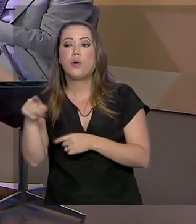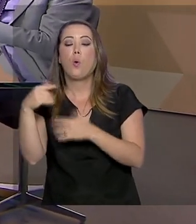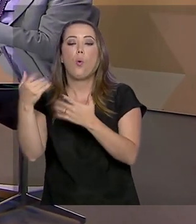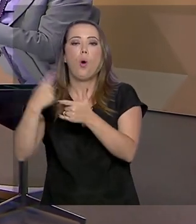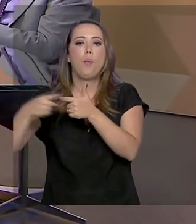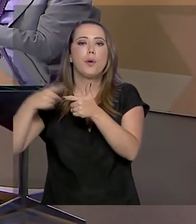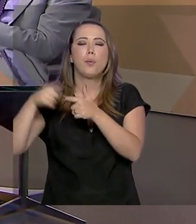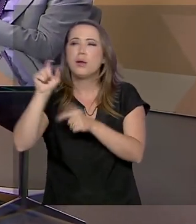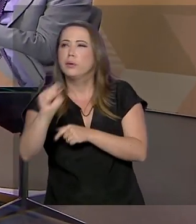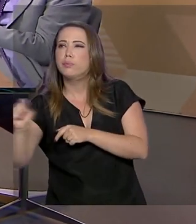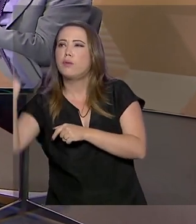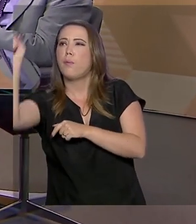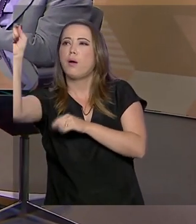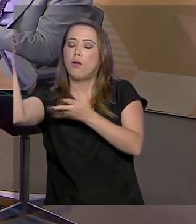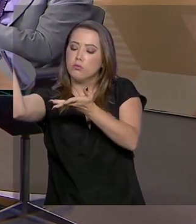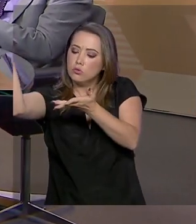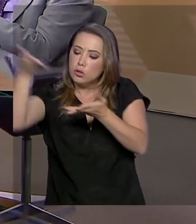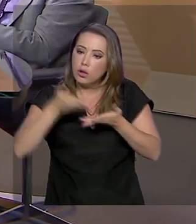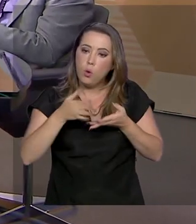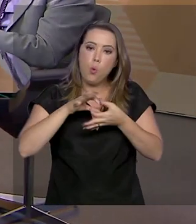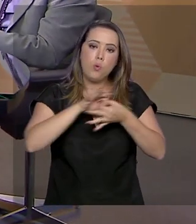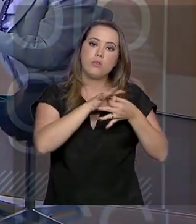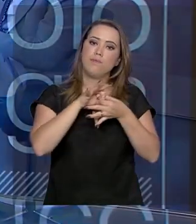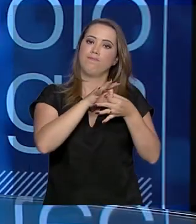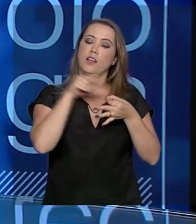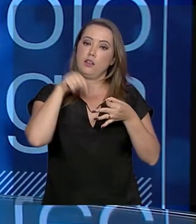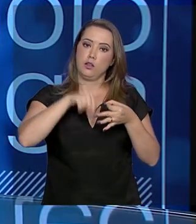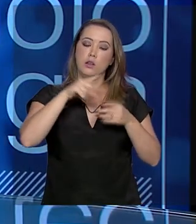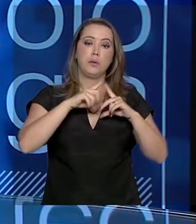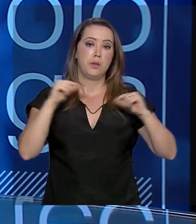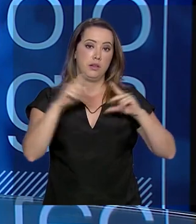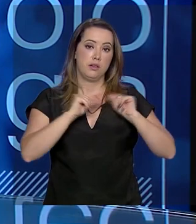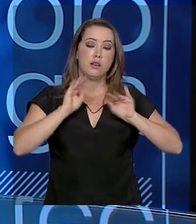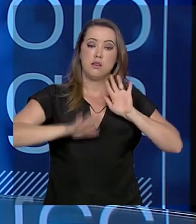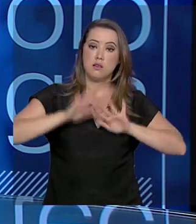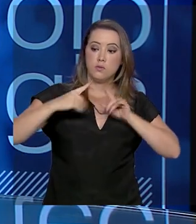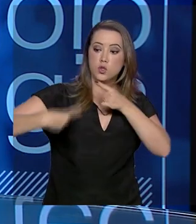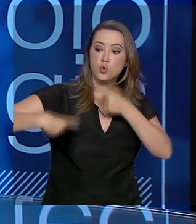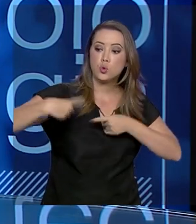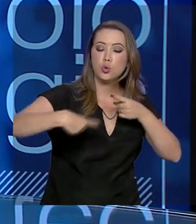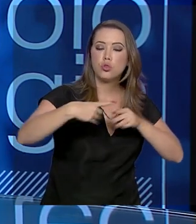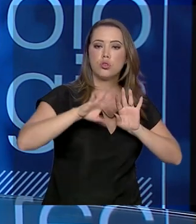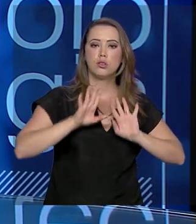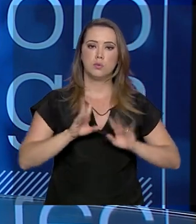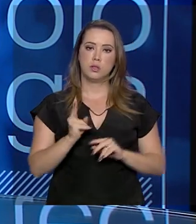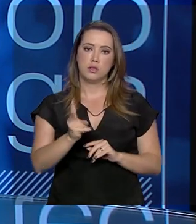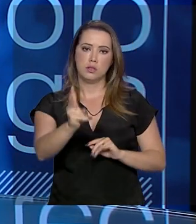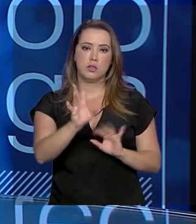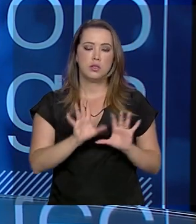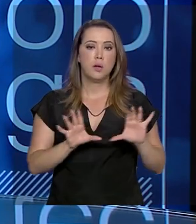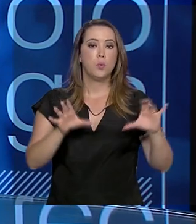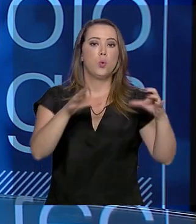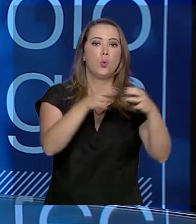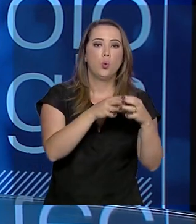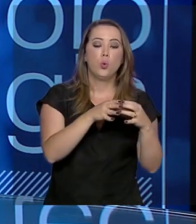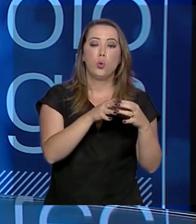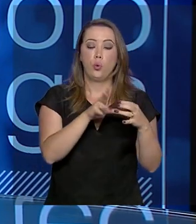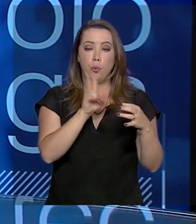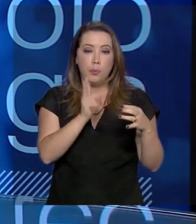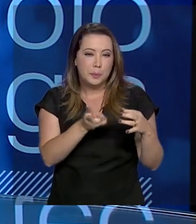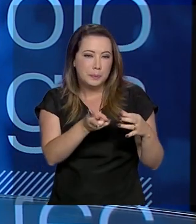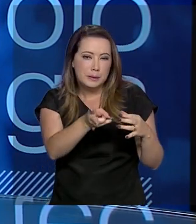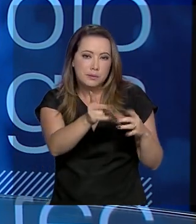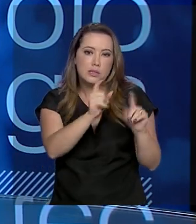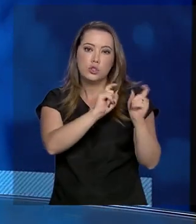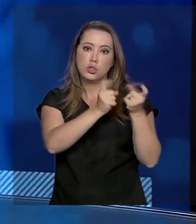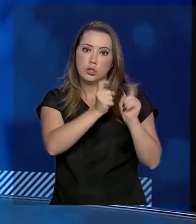para Brasília, discutimos e, muitas das vezes, a grande maioria, fazemos os CPGs, Comitês Permanente de